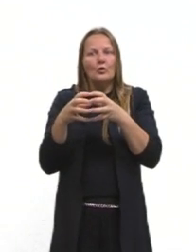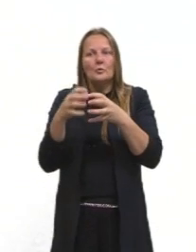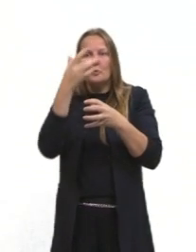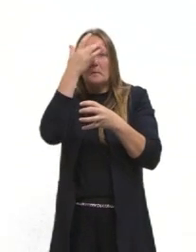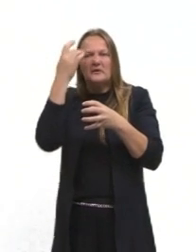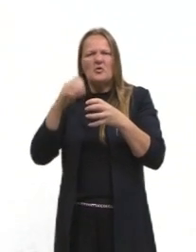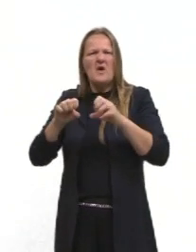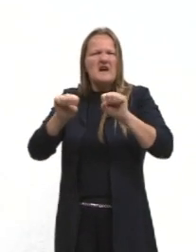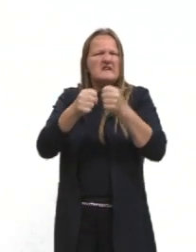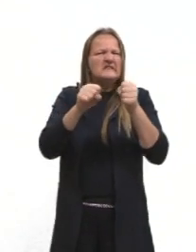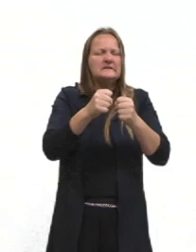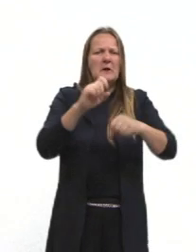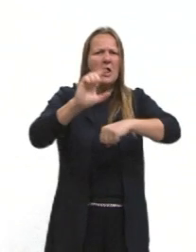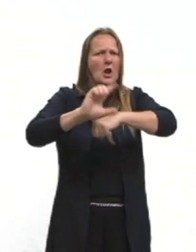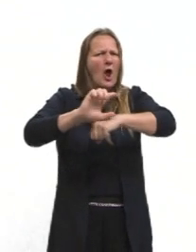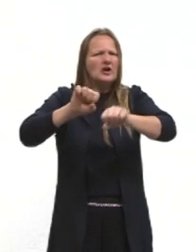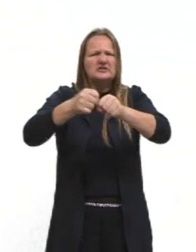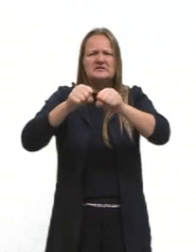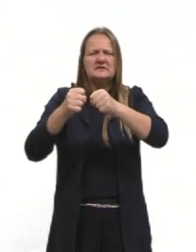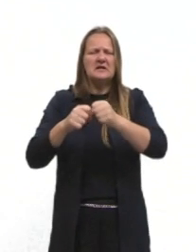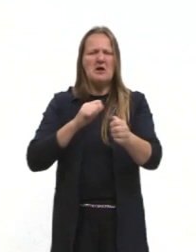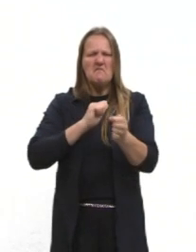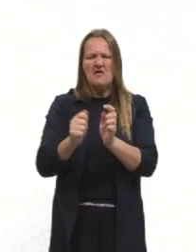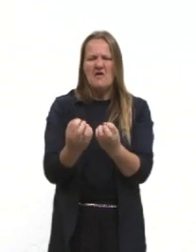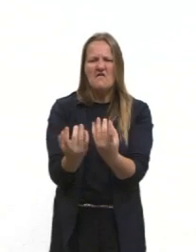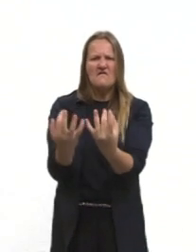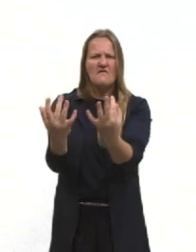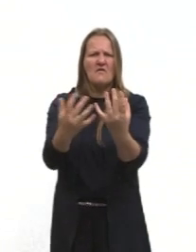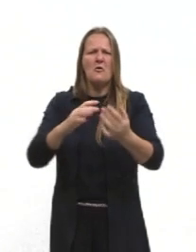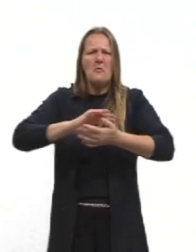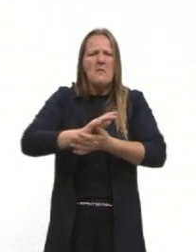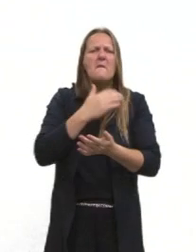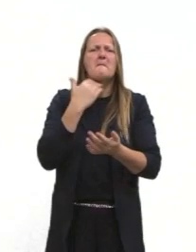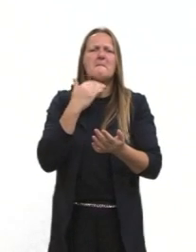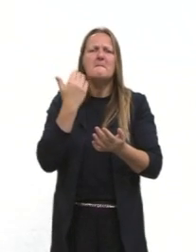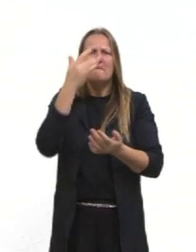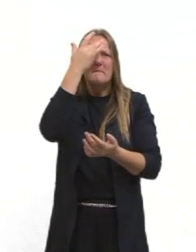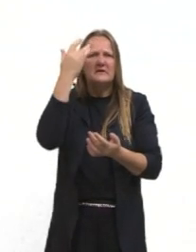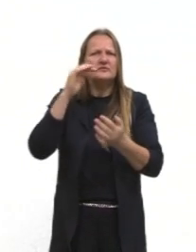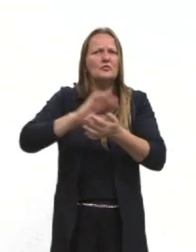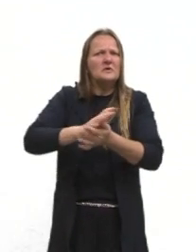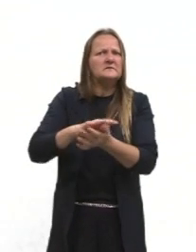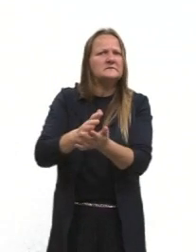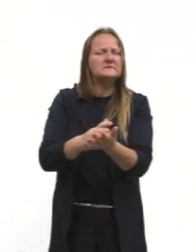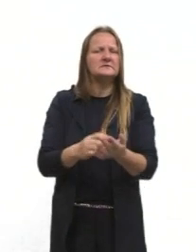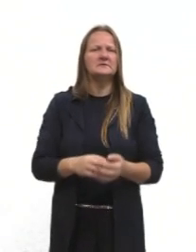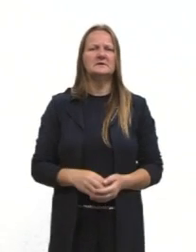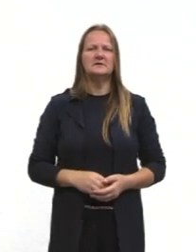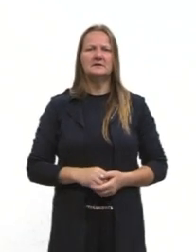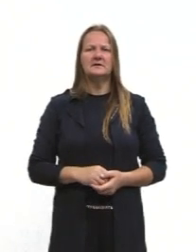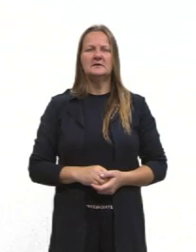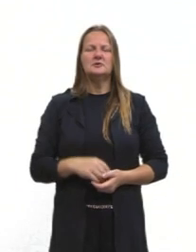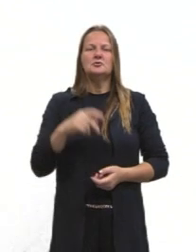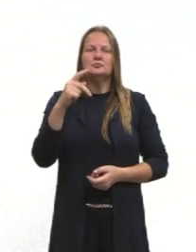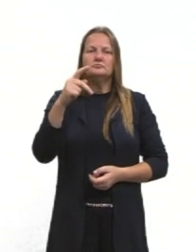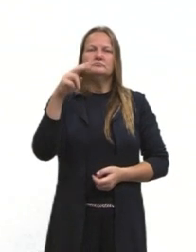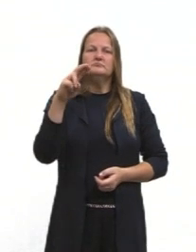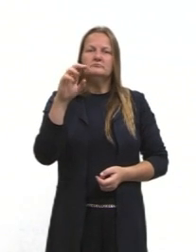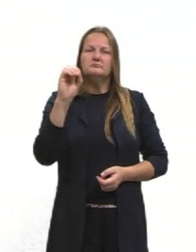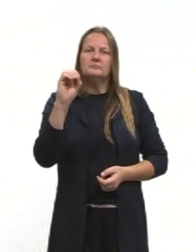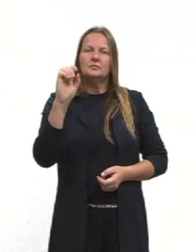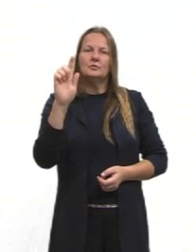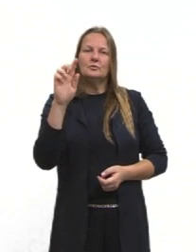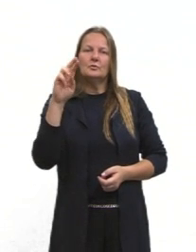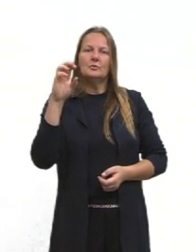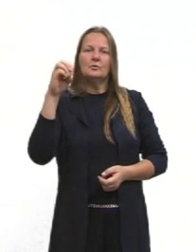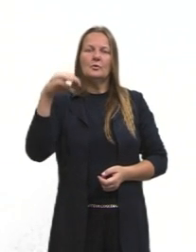quebrava lojas, incendiava sinagogas, matava pessoas. E a noite dos cristais foi um pogrom que foi chamado